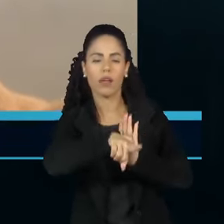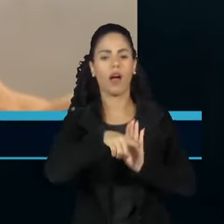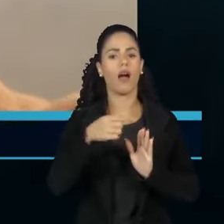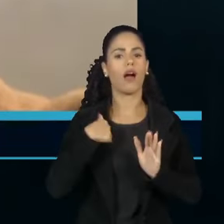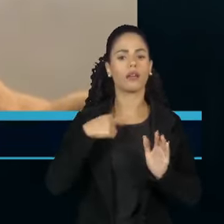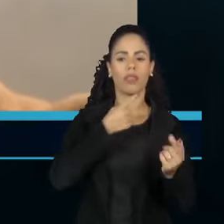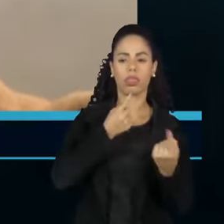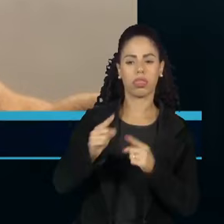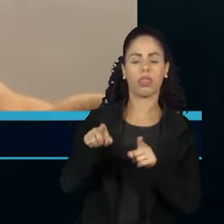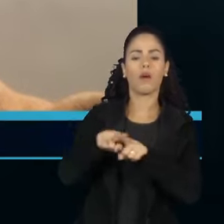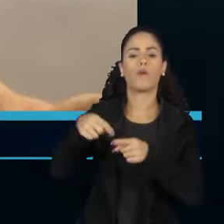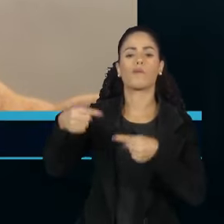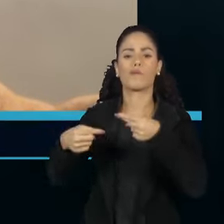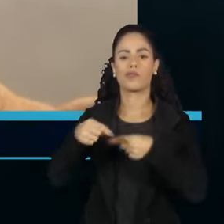política do país. vida política do país.